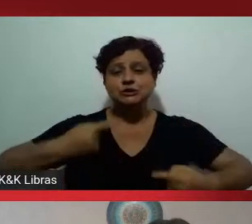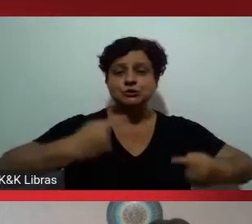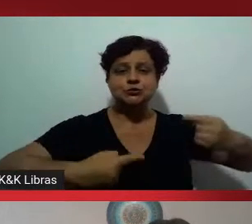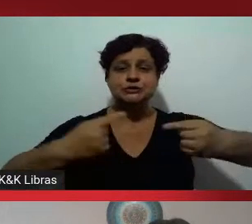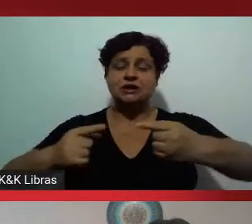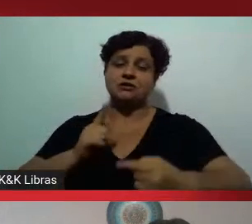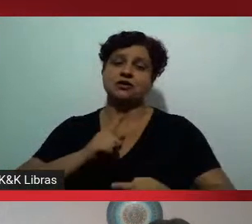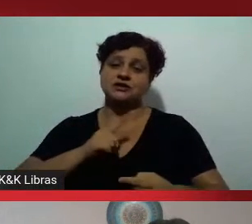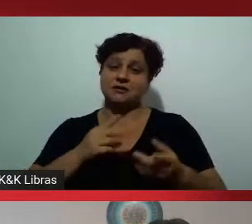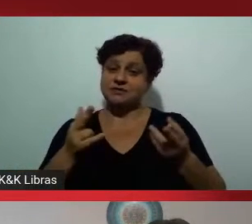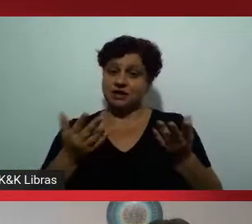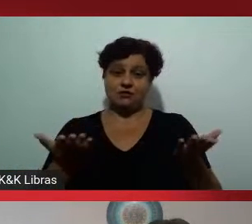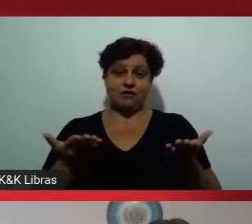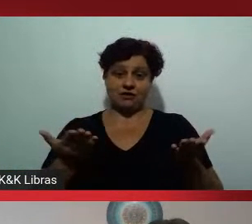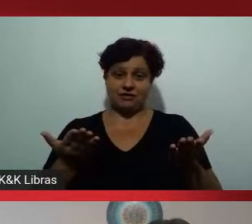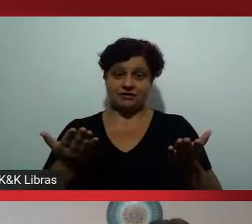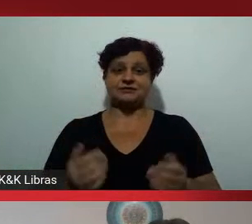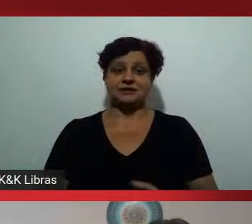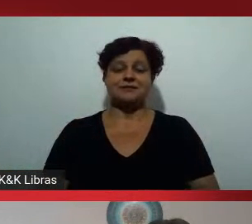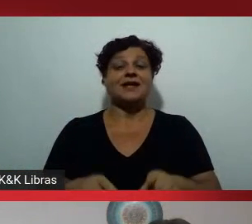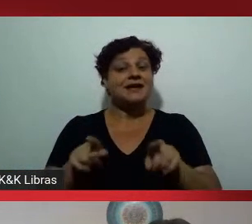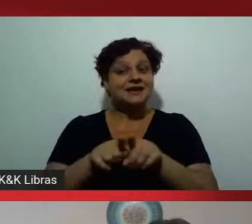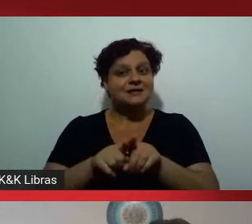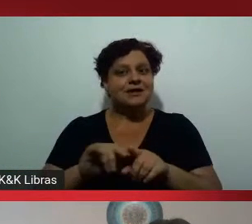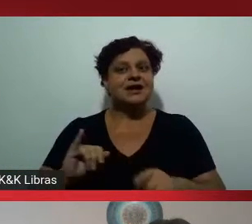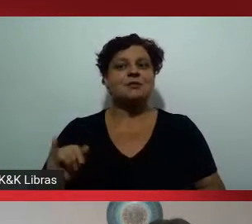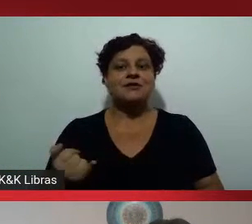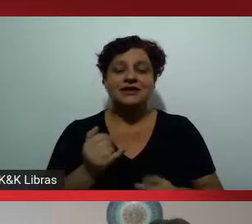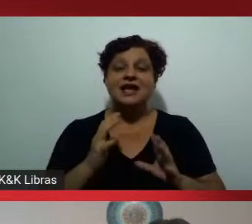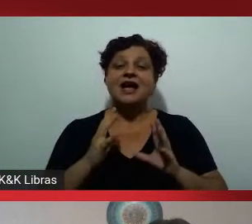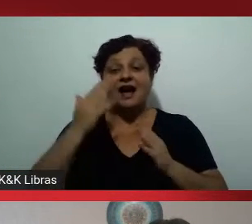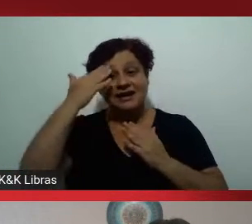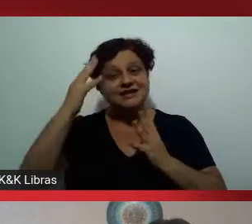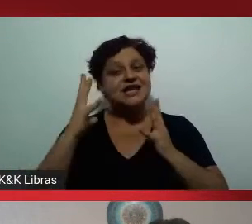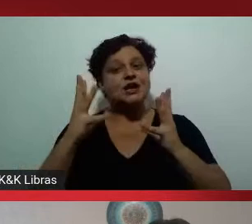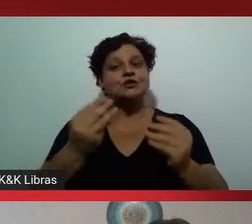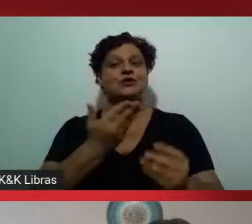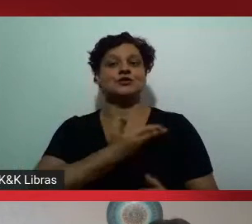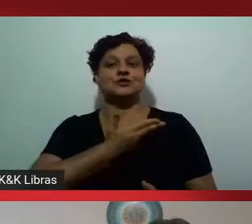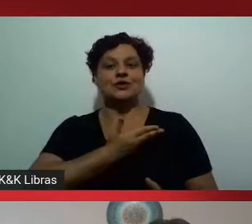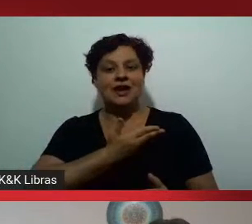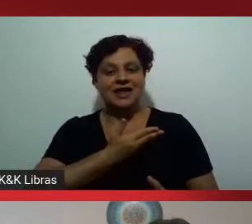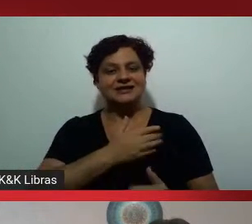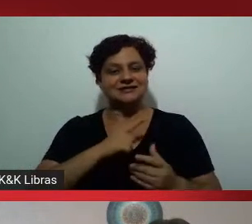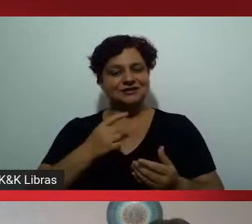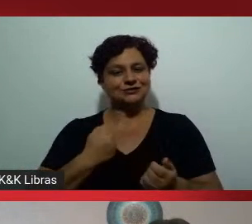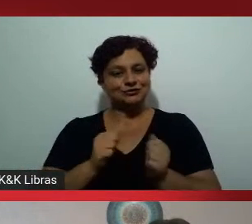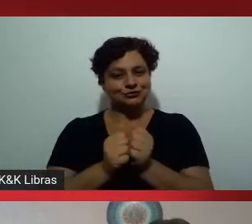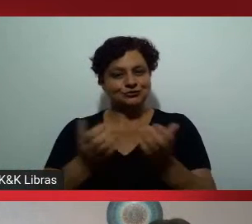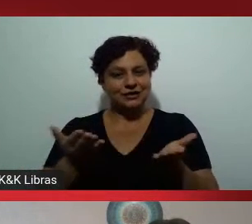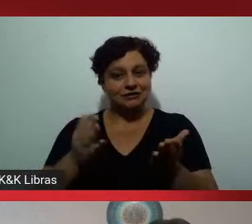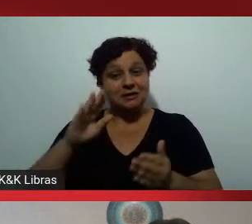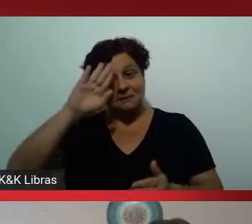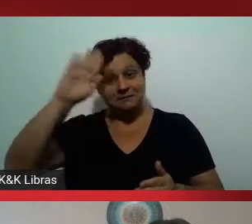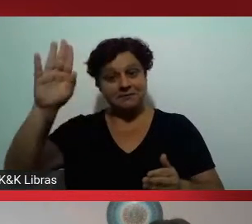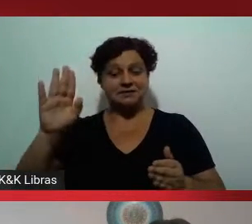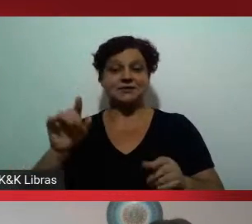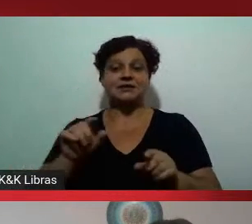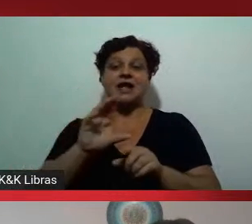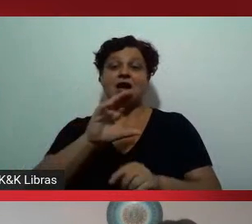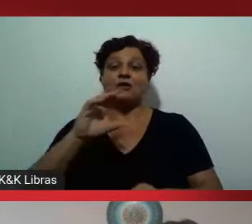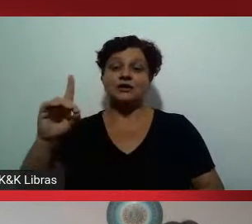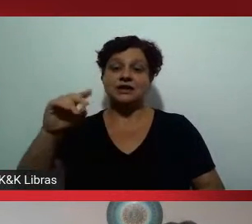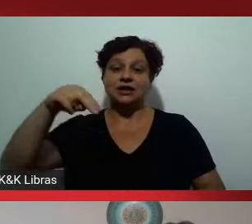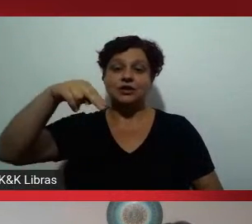aqui, né? A universidade... Ah, queria também aproveitar e agradecer os colegas aqui da mesa, especialmente a coordenadora,